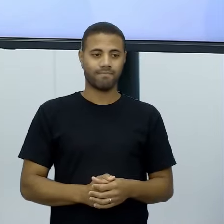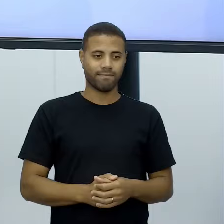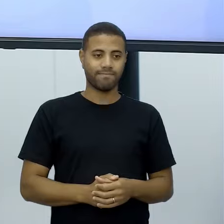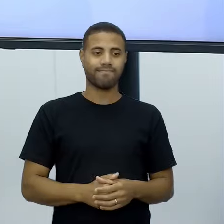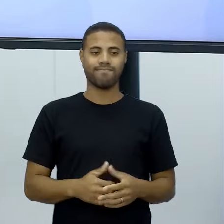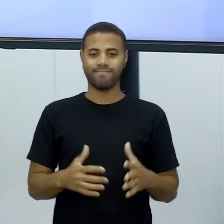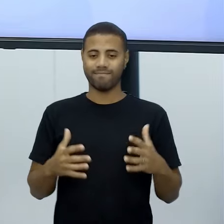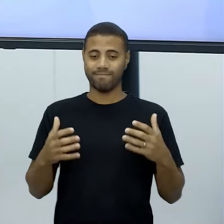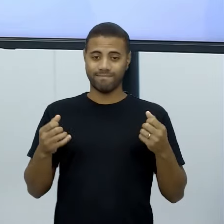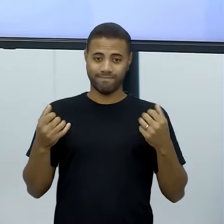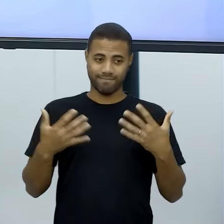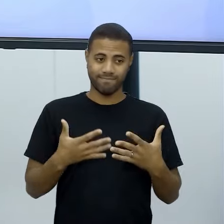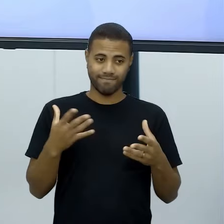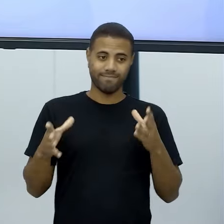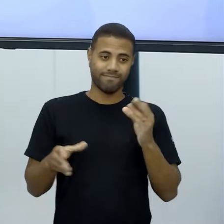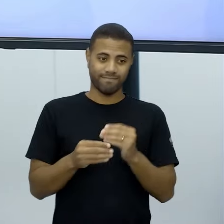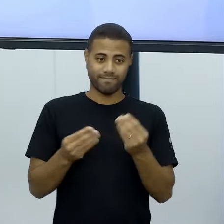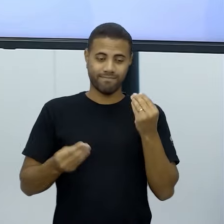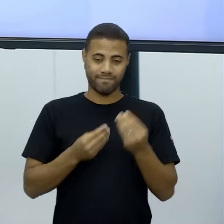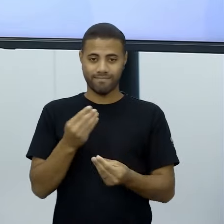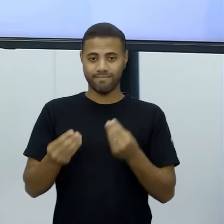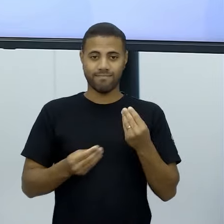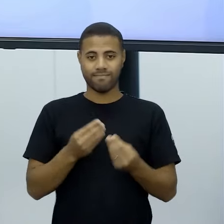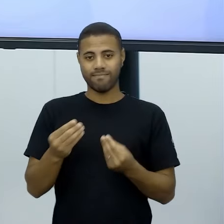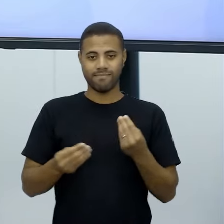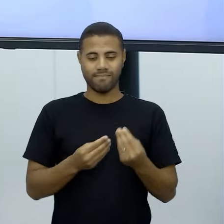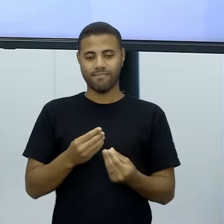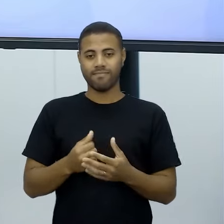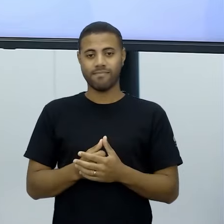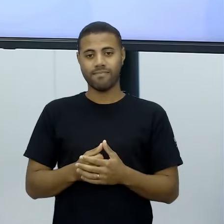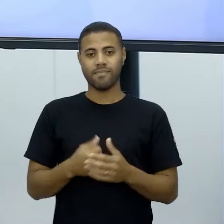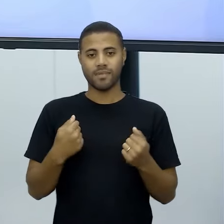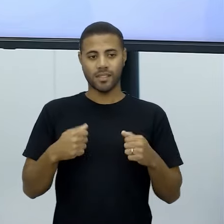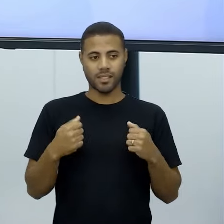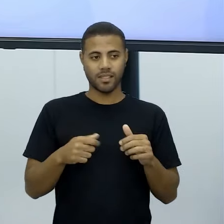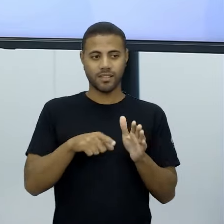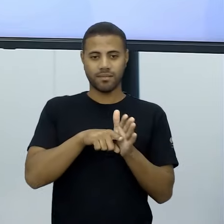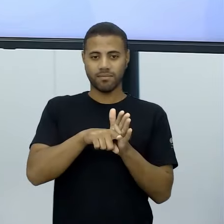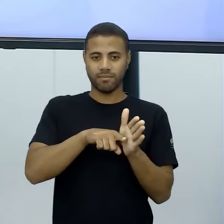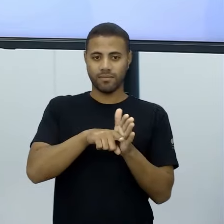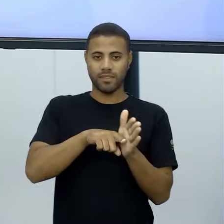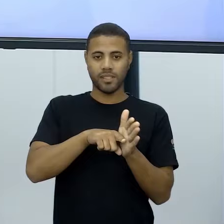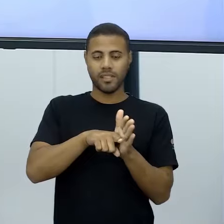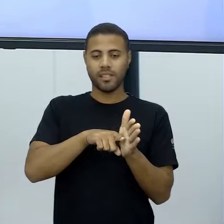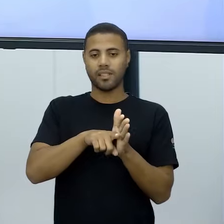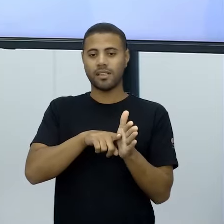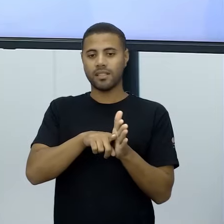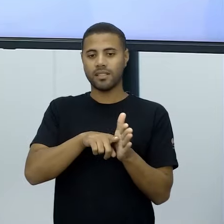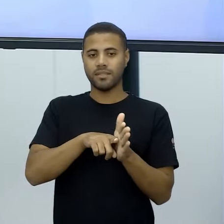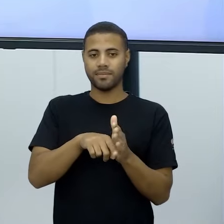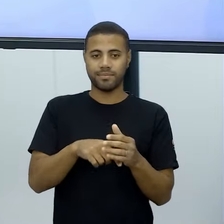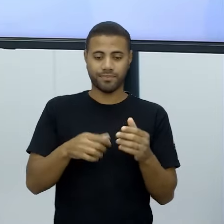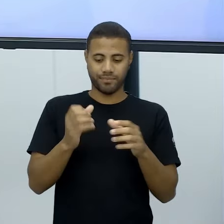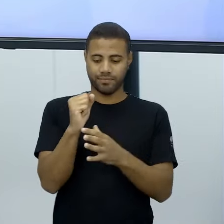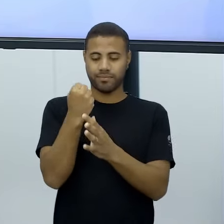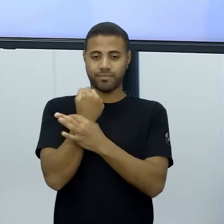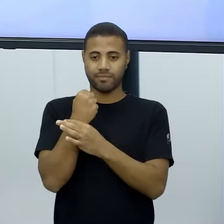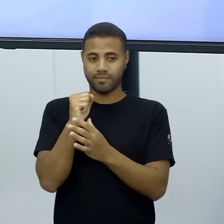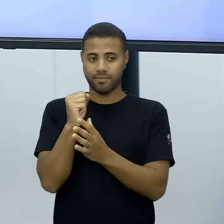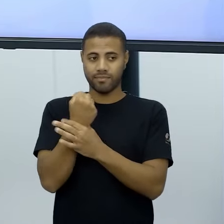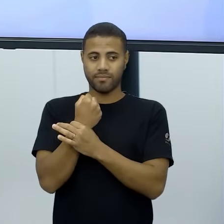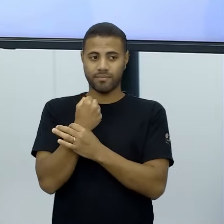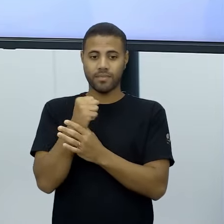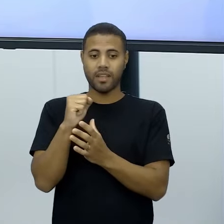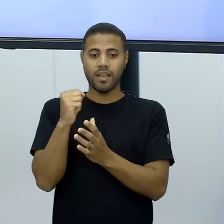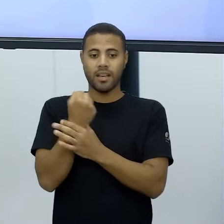reitera essa questão. A amostra de uma população grande, ela tem que carregar determinadas características, ela tem que ter segurança para que